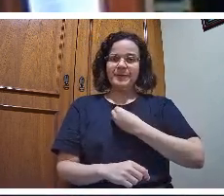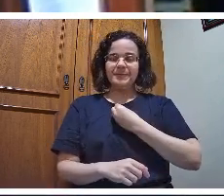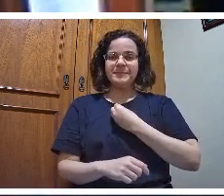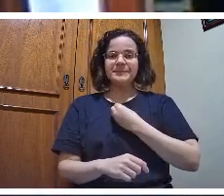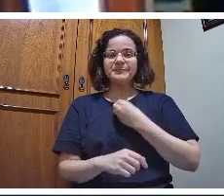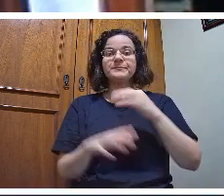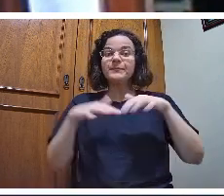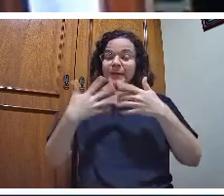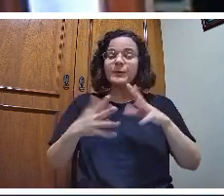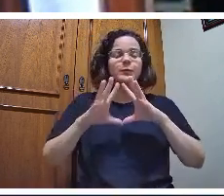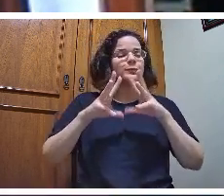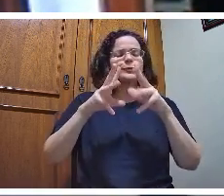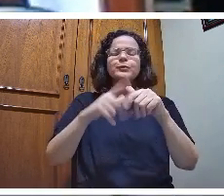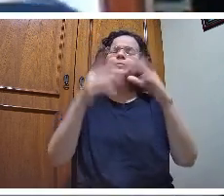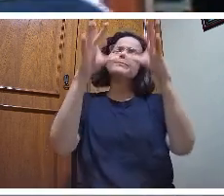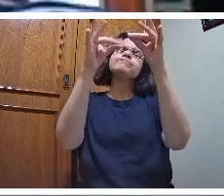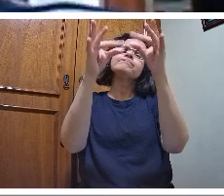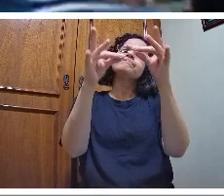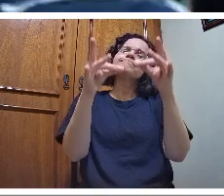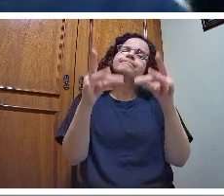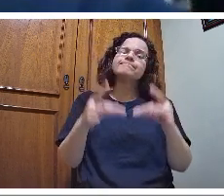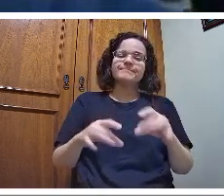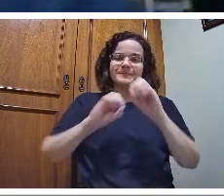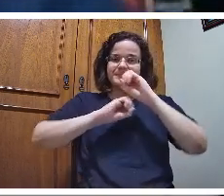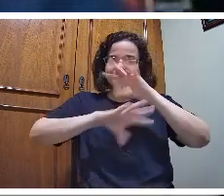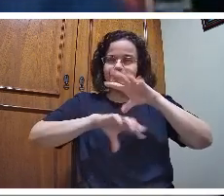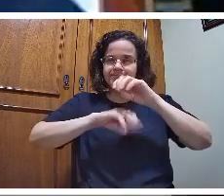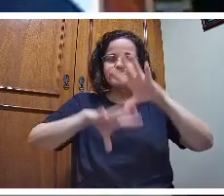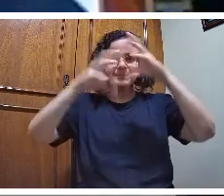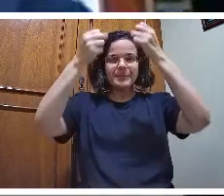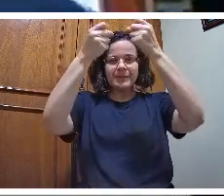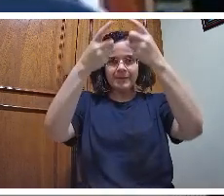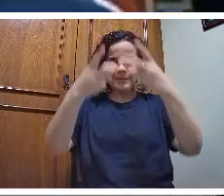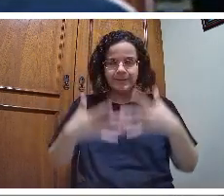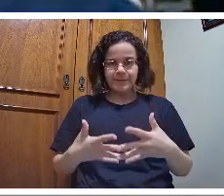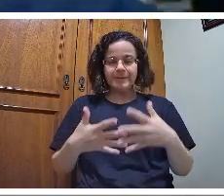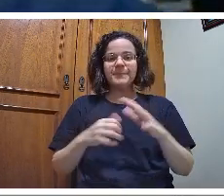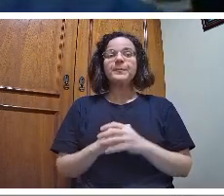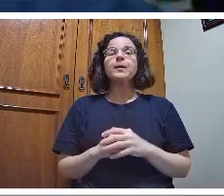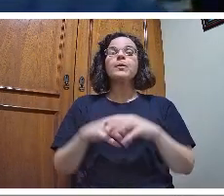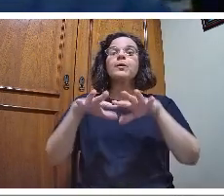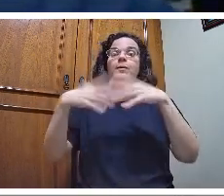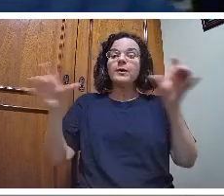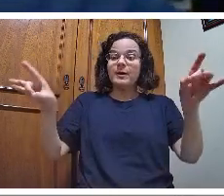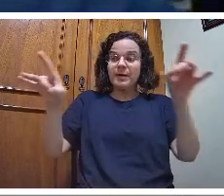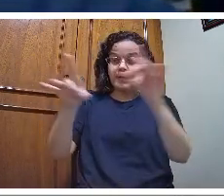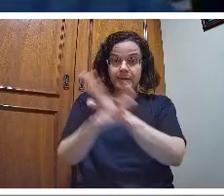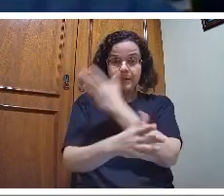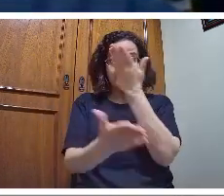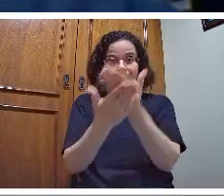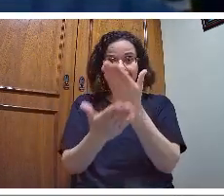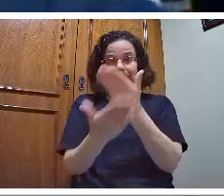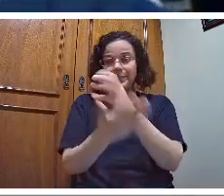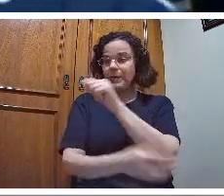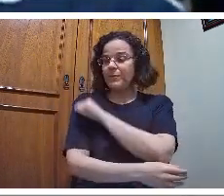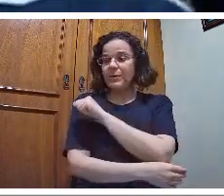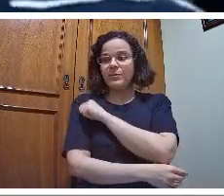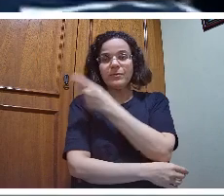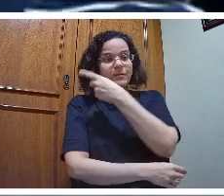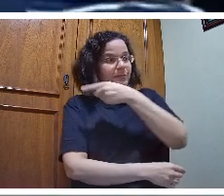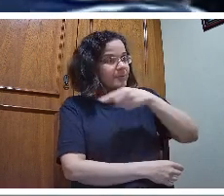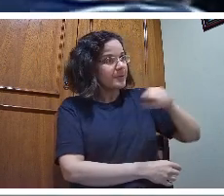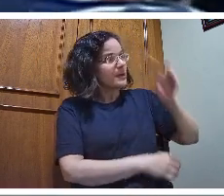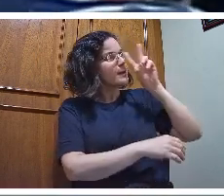eucalipto. Ao final da aula, o aluno sai e olha para a árvore chamada eucalipto. Aquela